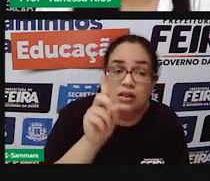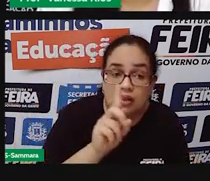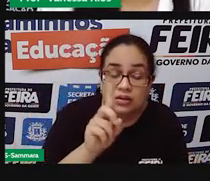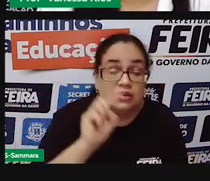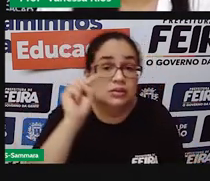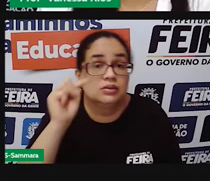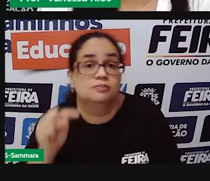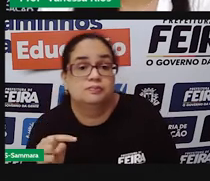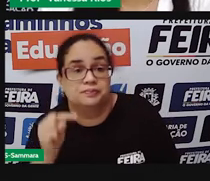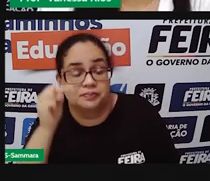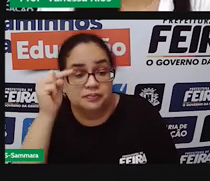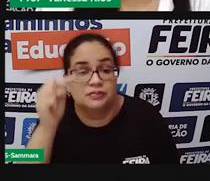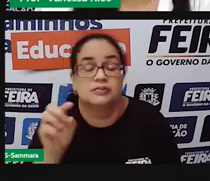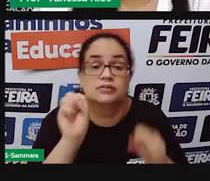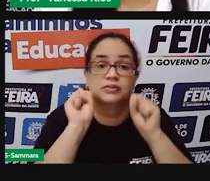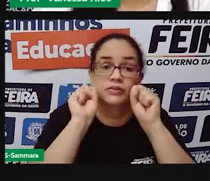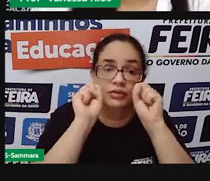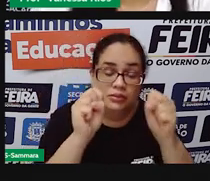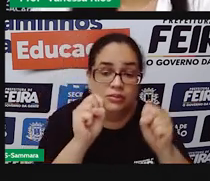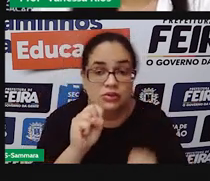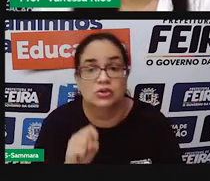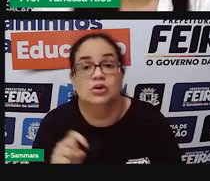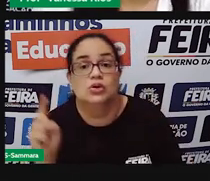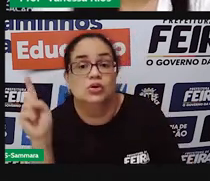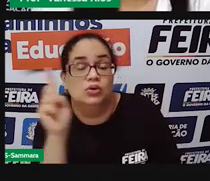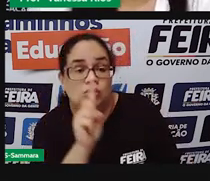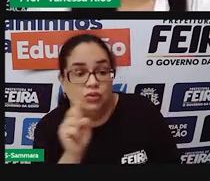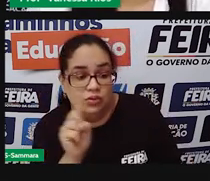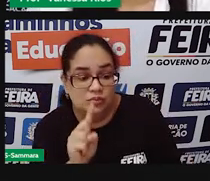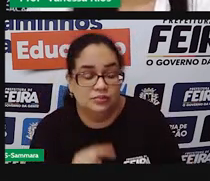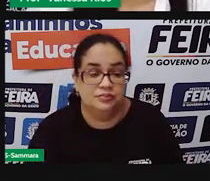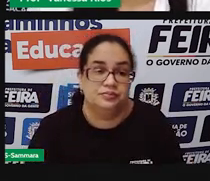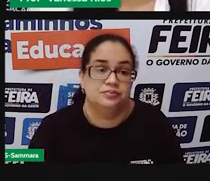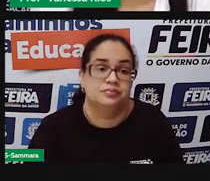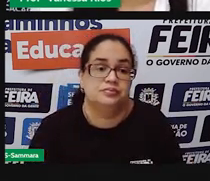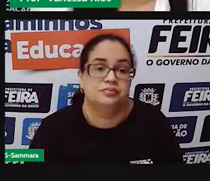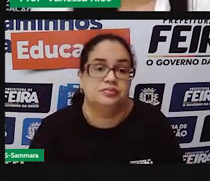depois, pode ser aceito ou não pelo prefeito.